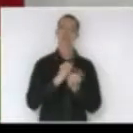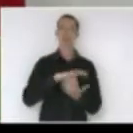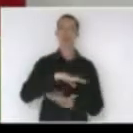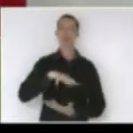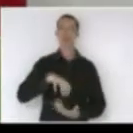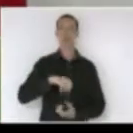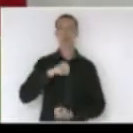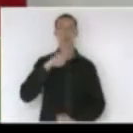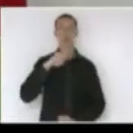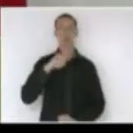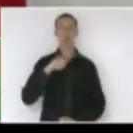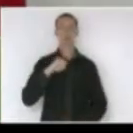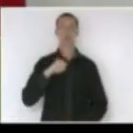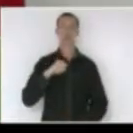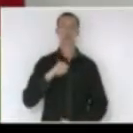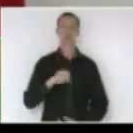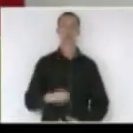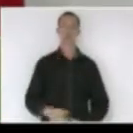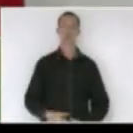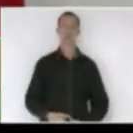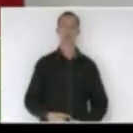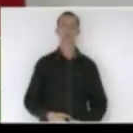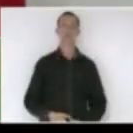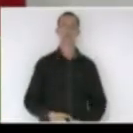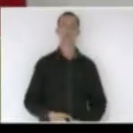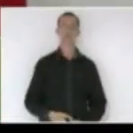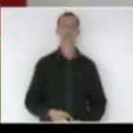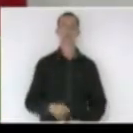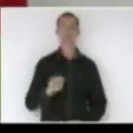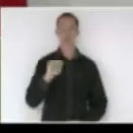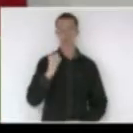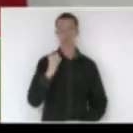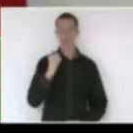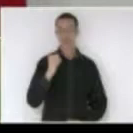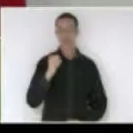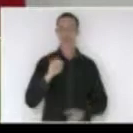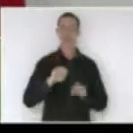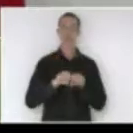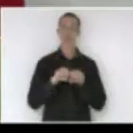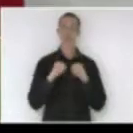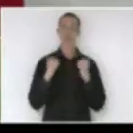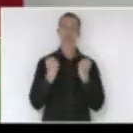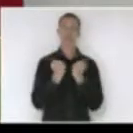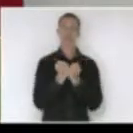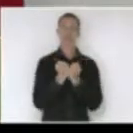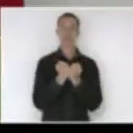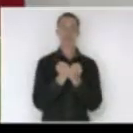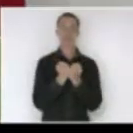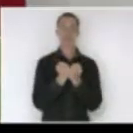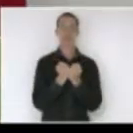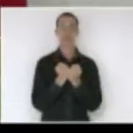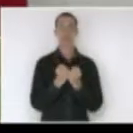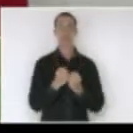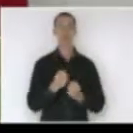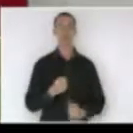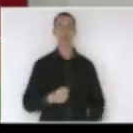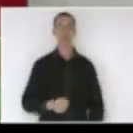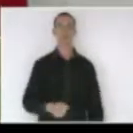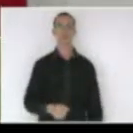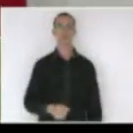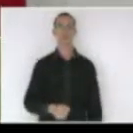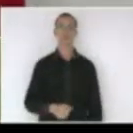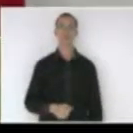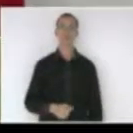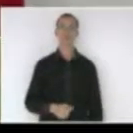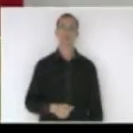diga-se de passagem oitavo seminário da agroecologia